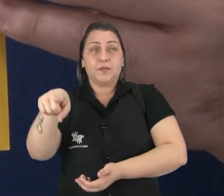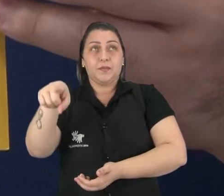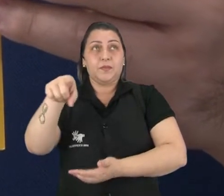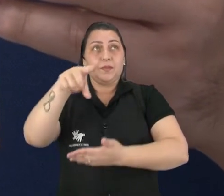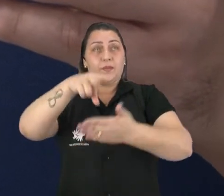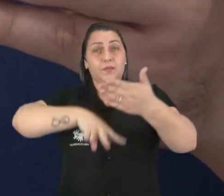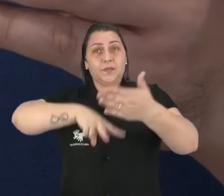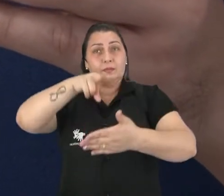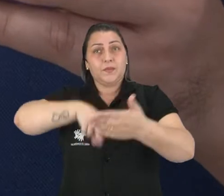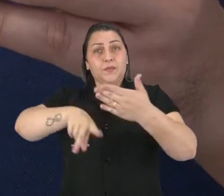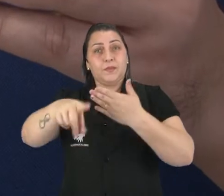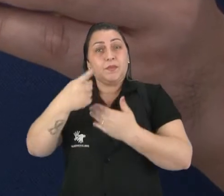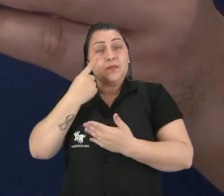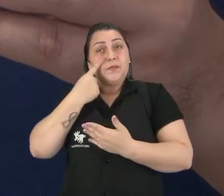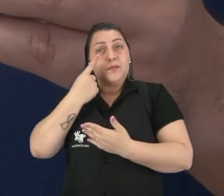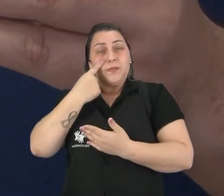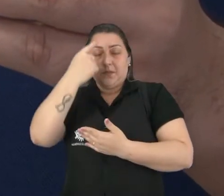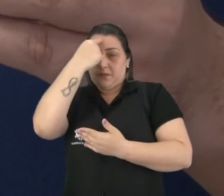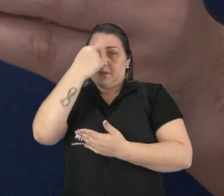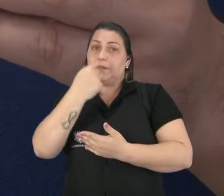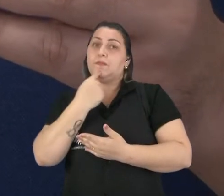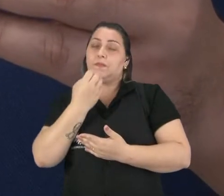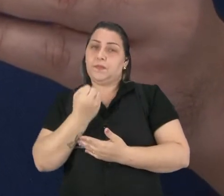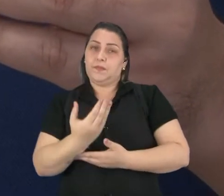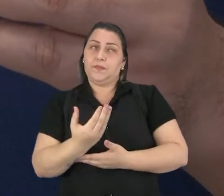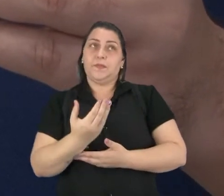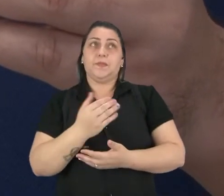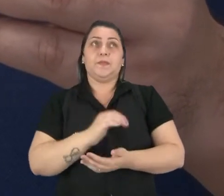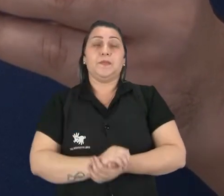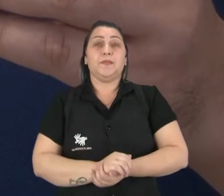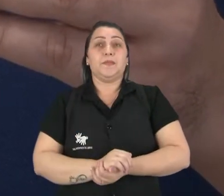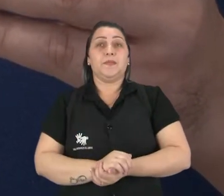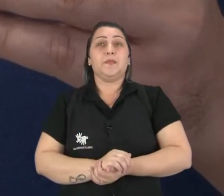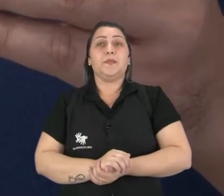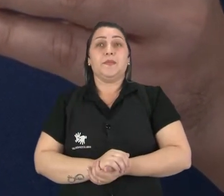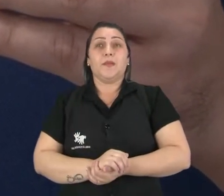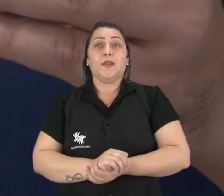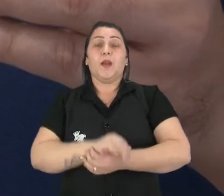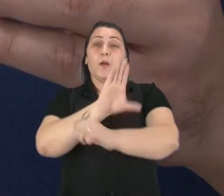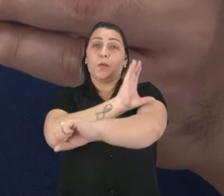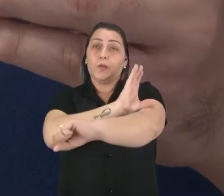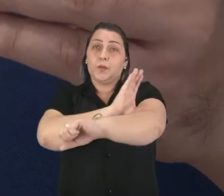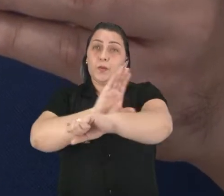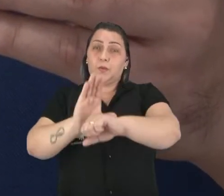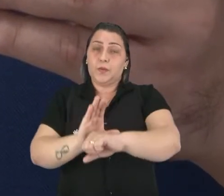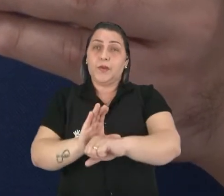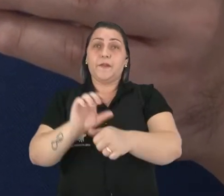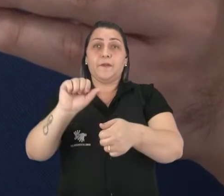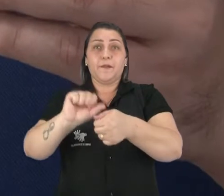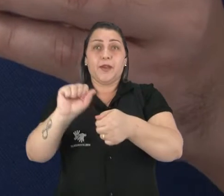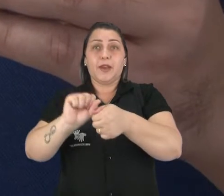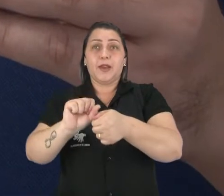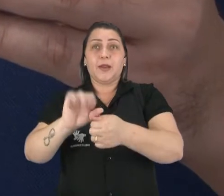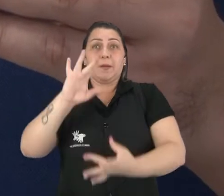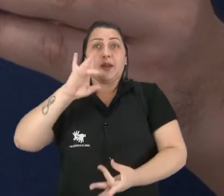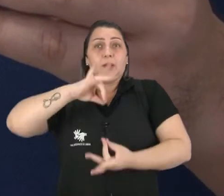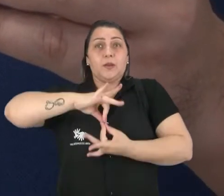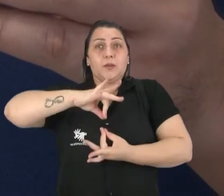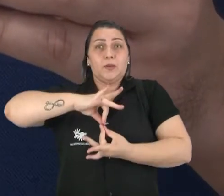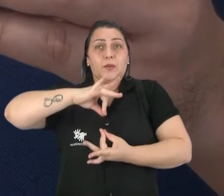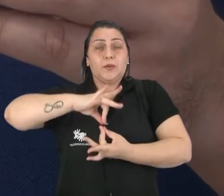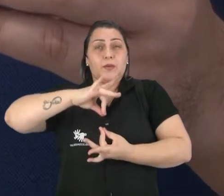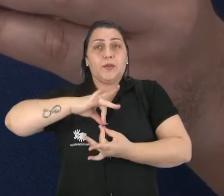lendo e vocês vão observando aqui a imagem, tá bom? Toré é uma manifestação cultural marcada pela espiritualidade,